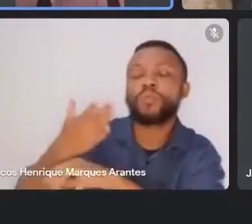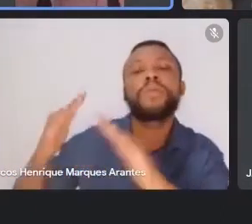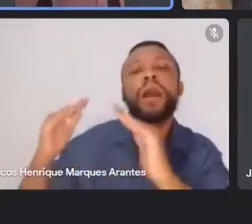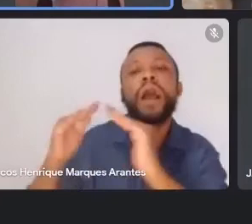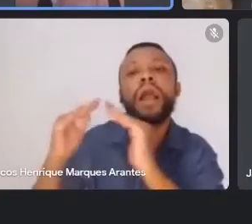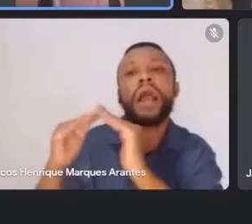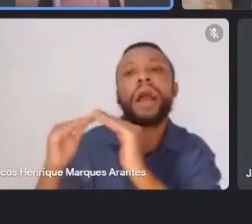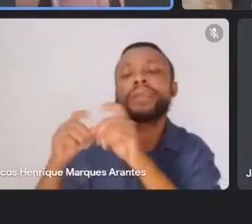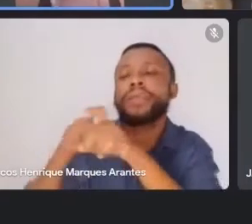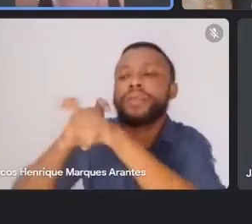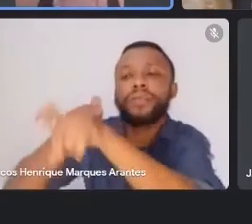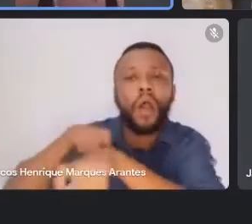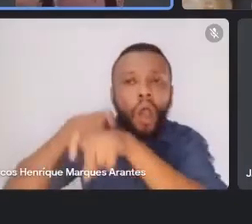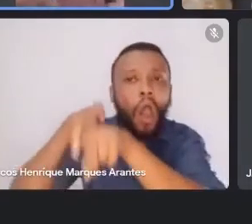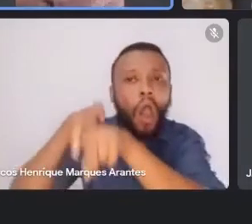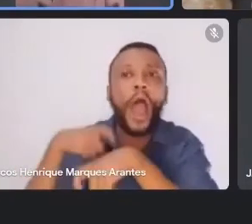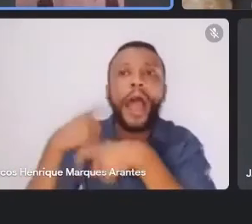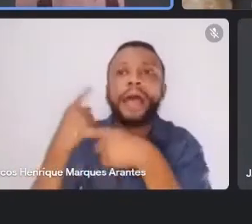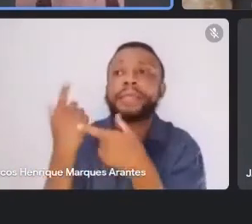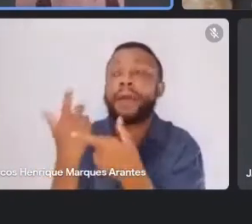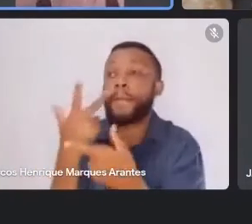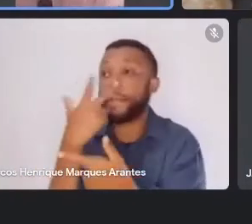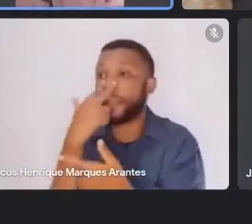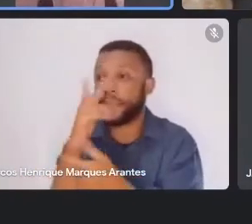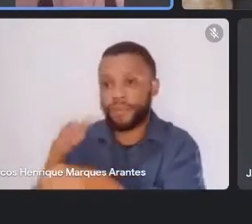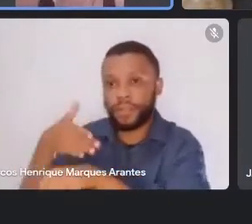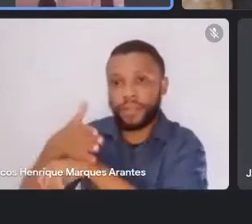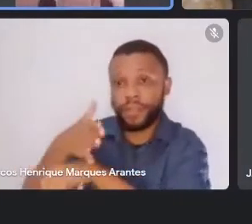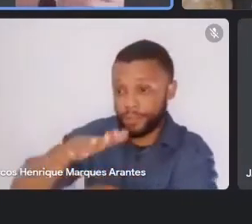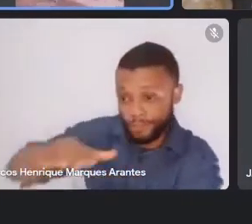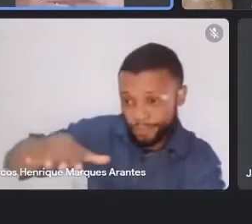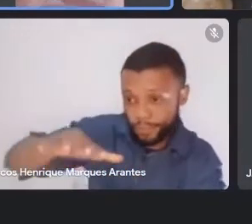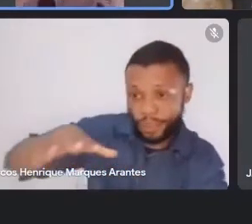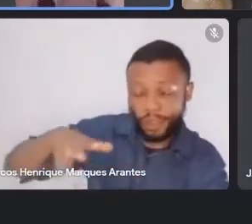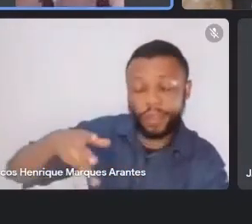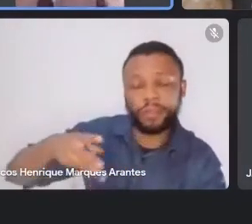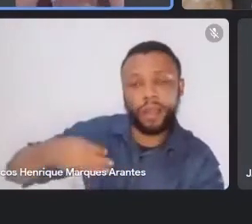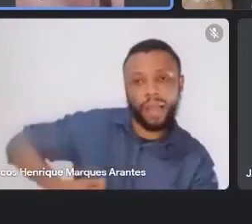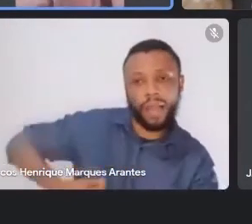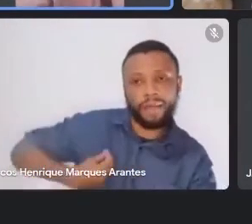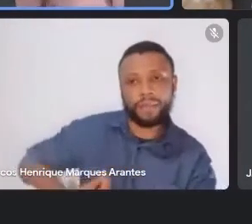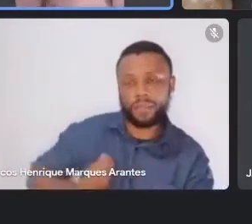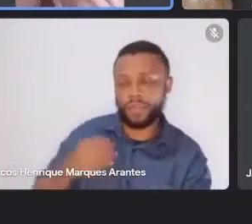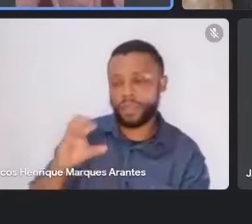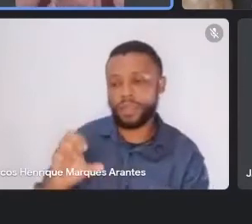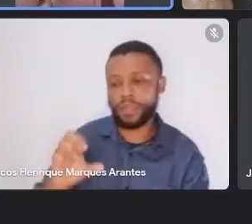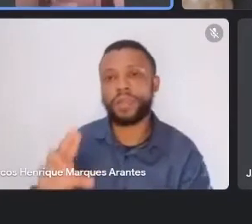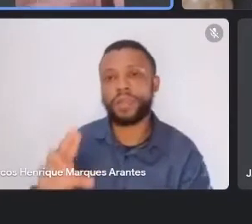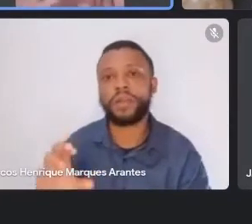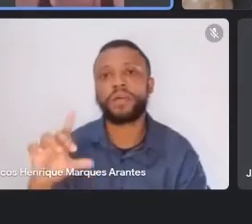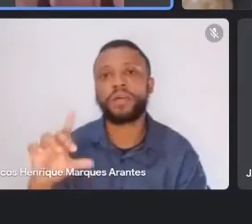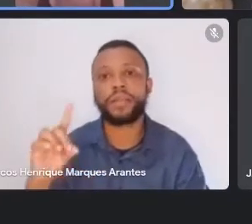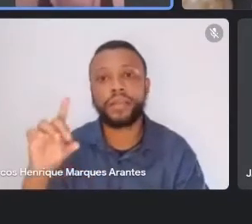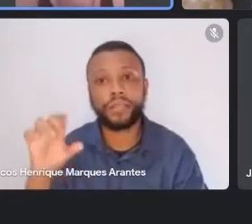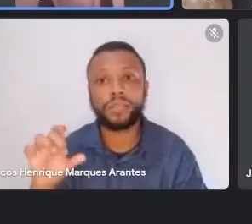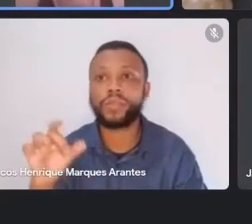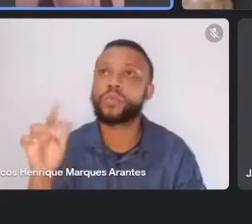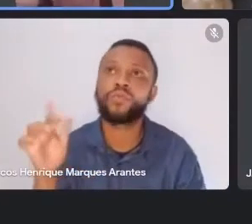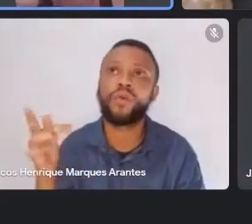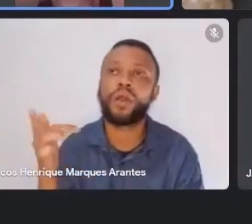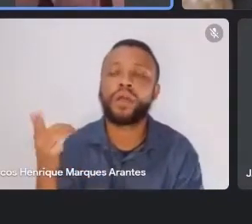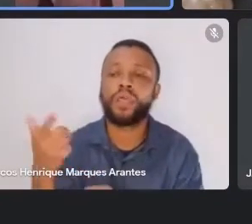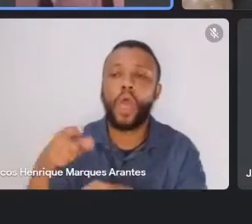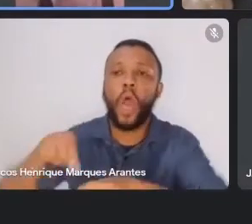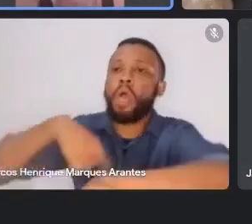parece que eu estava entrando num mundo de Euclides, e, assim, né, foi uma passagem, não foi tão longa, foi rápida,